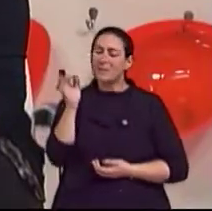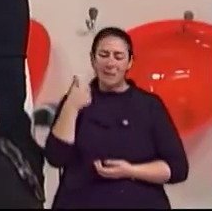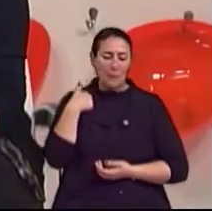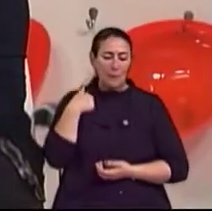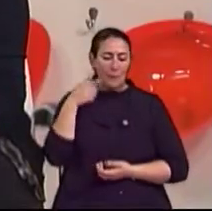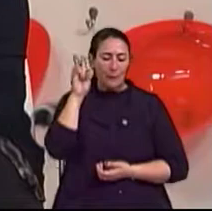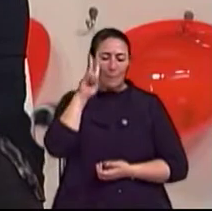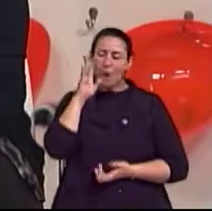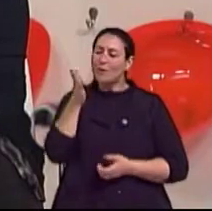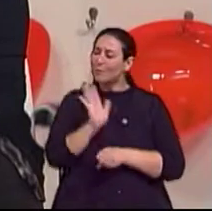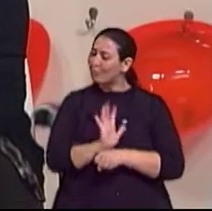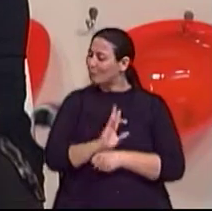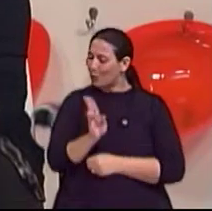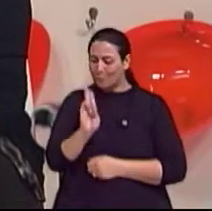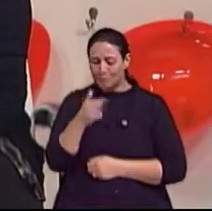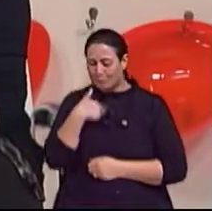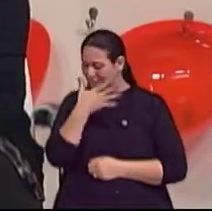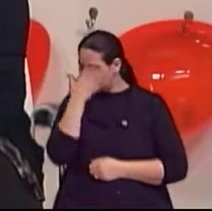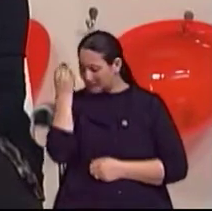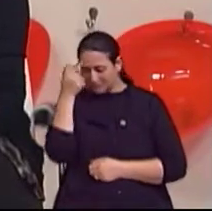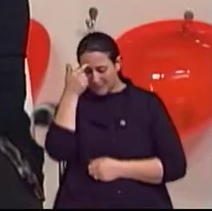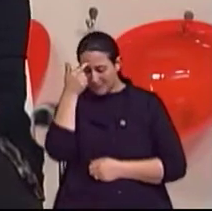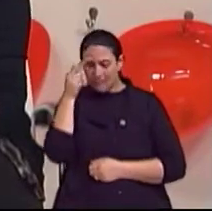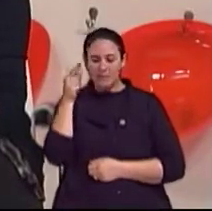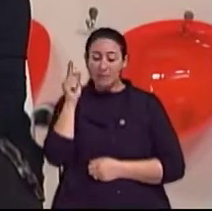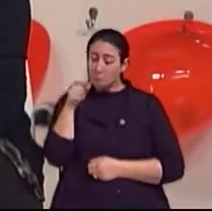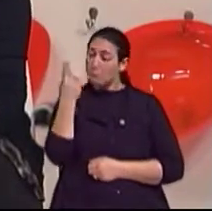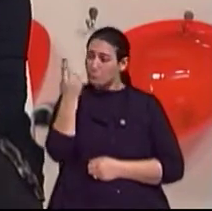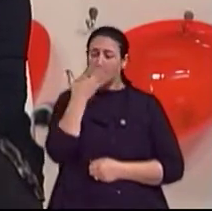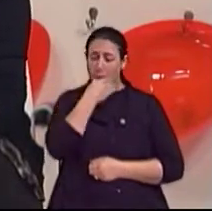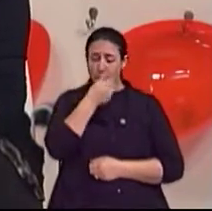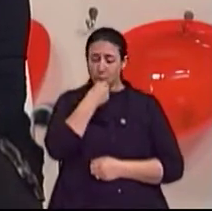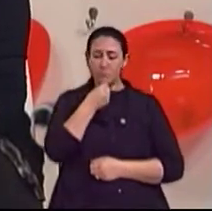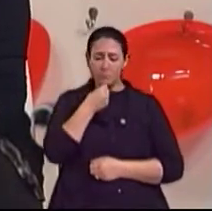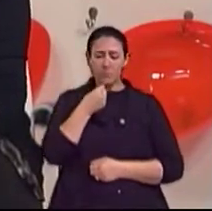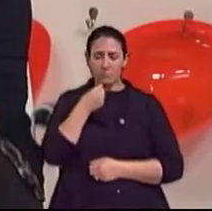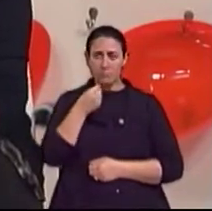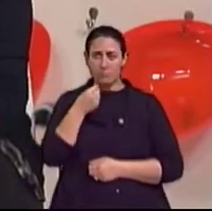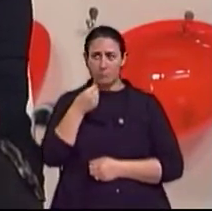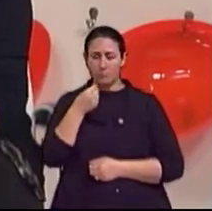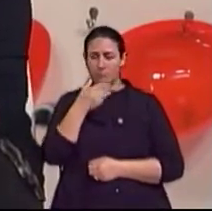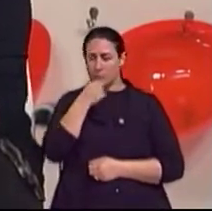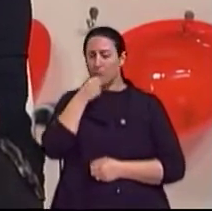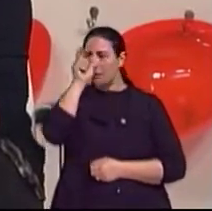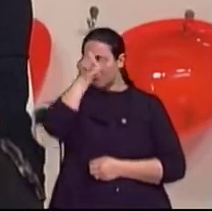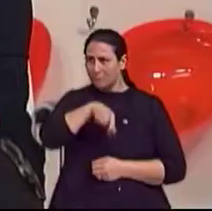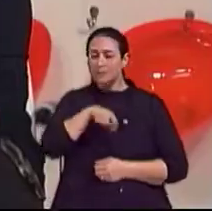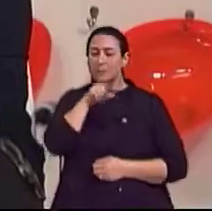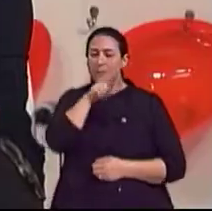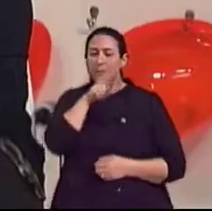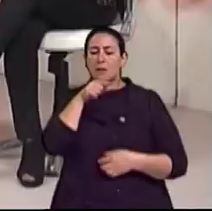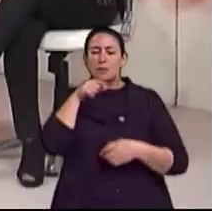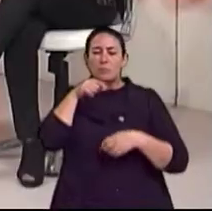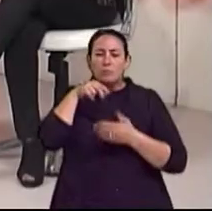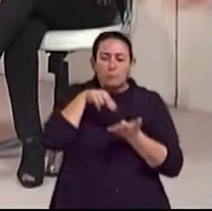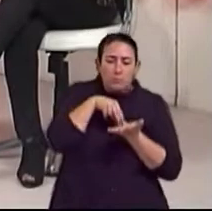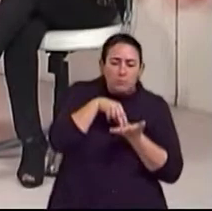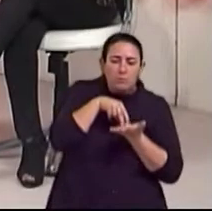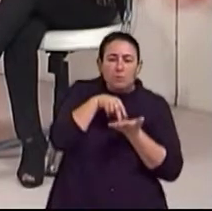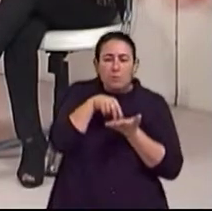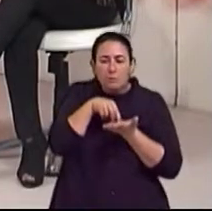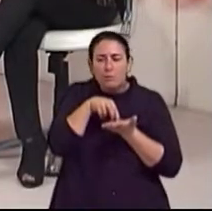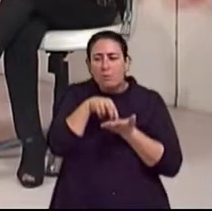perdoe, neste momento eu não lembro do nome, de um senhor que teve doença, que se movimentava muito pouco, e o